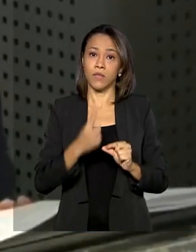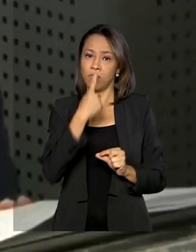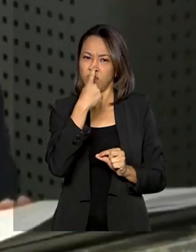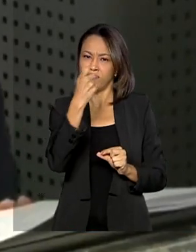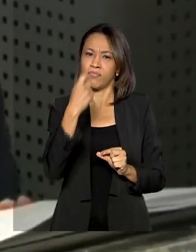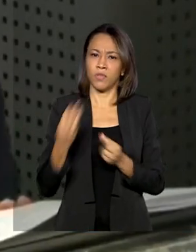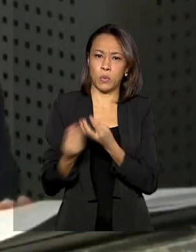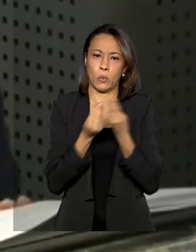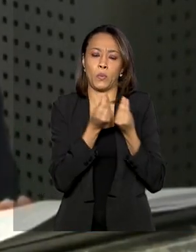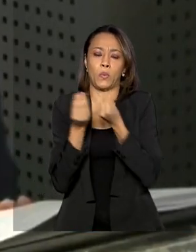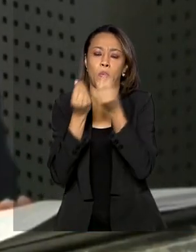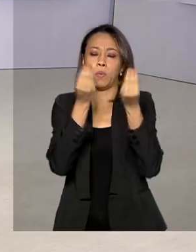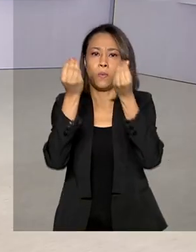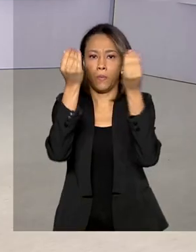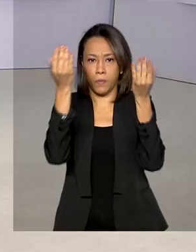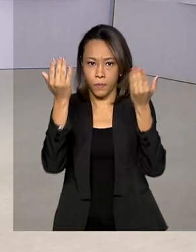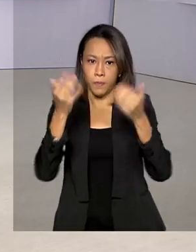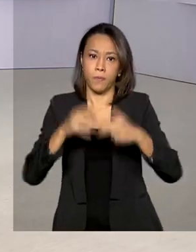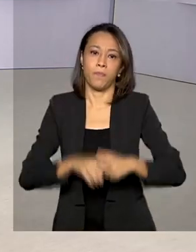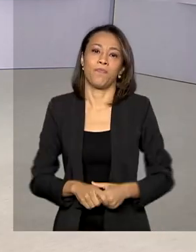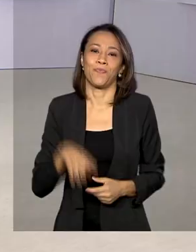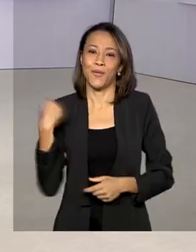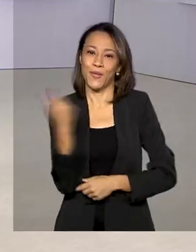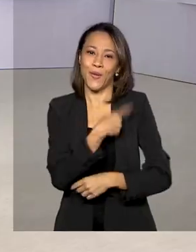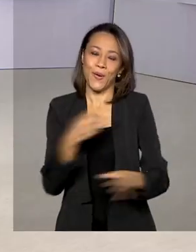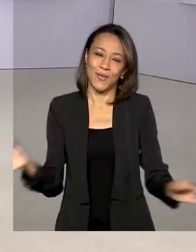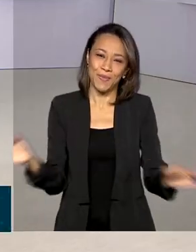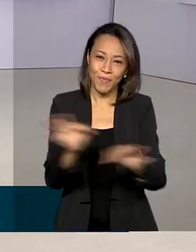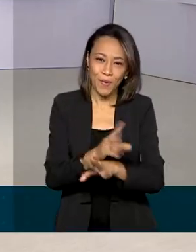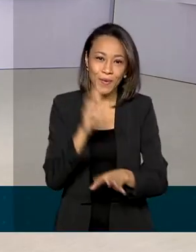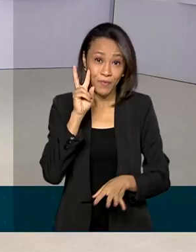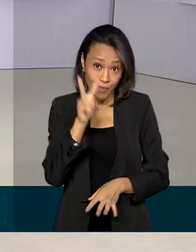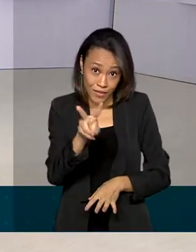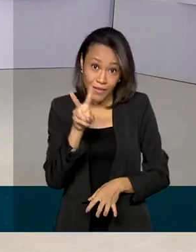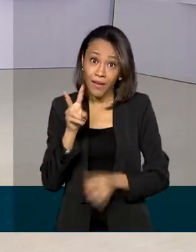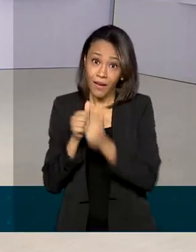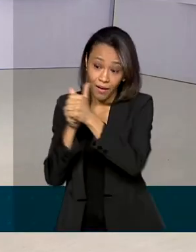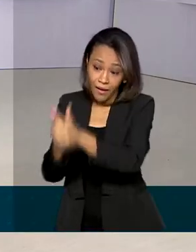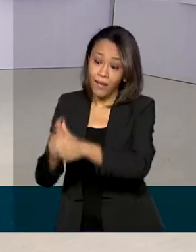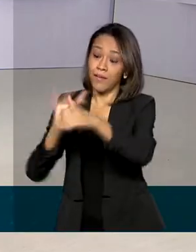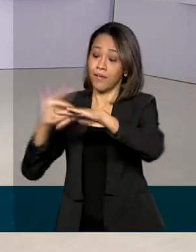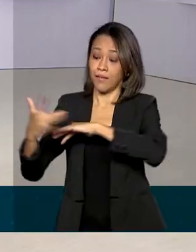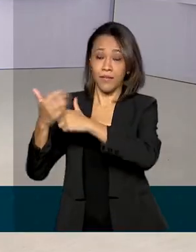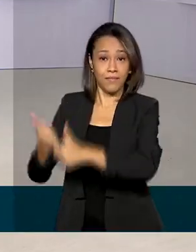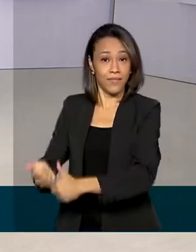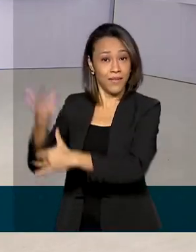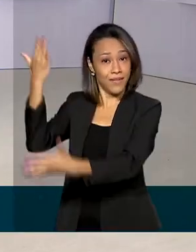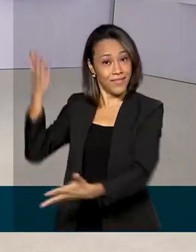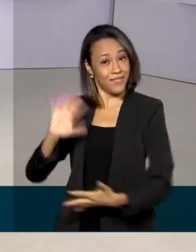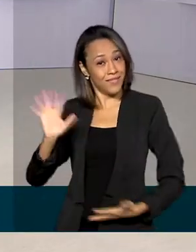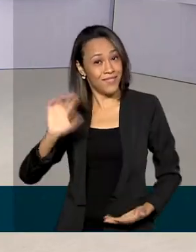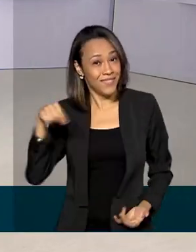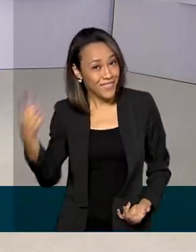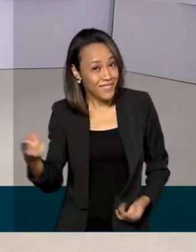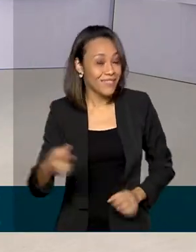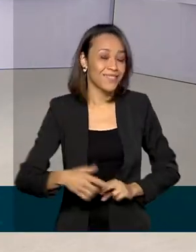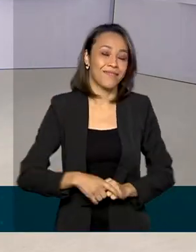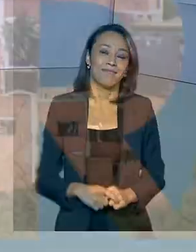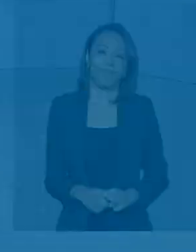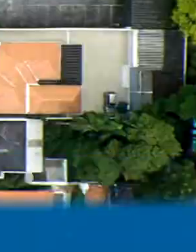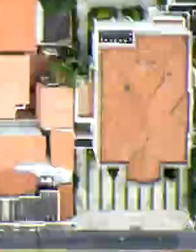gases de efeito estufa. A gente fica por aqui. Nos acompanhe também pelas redes sociais. Até a próxima edição.